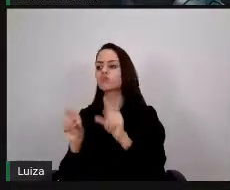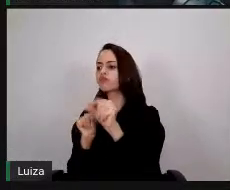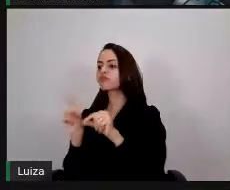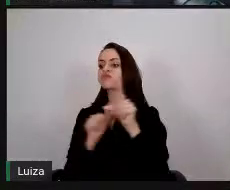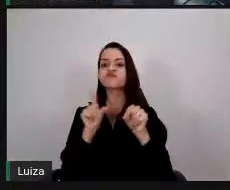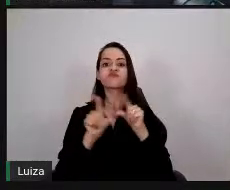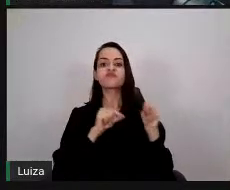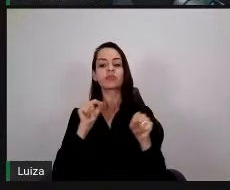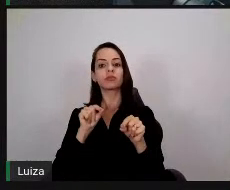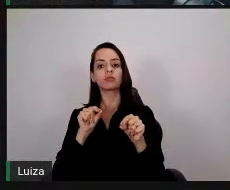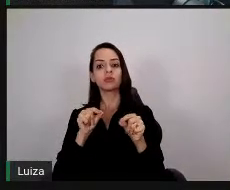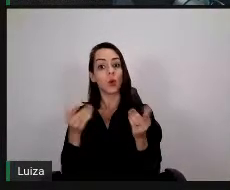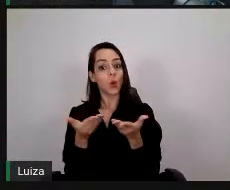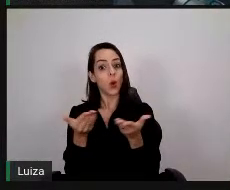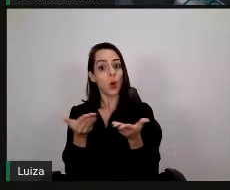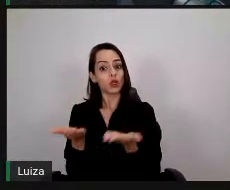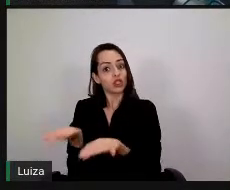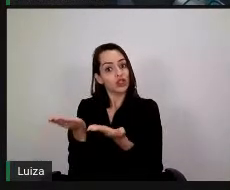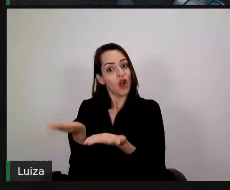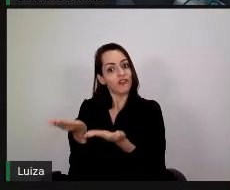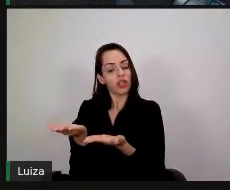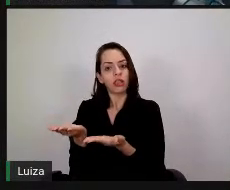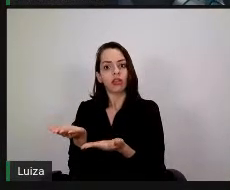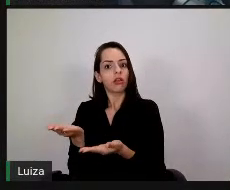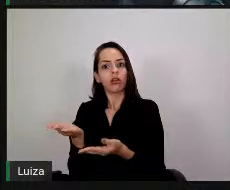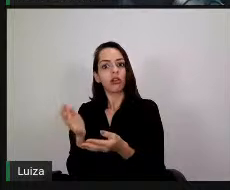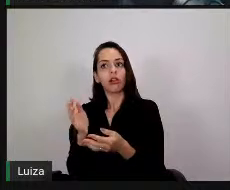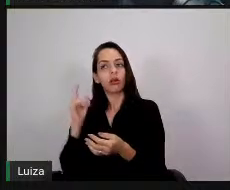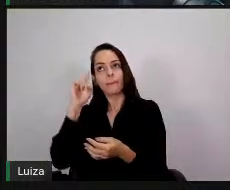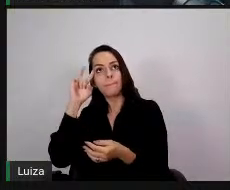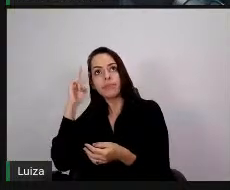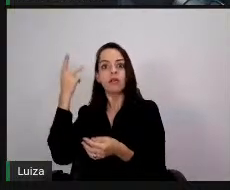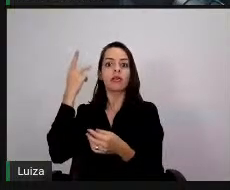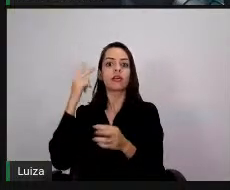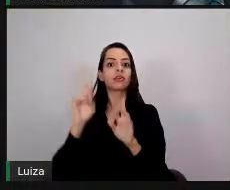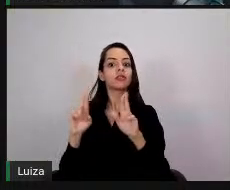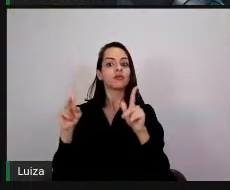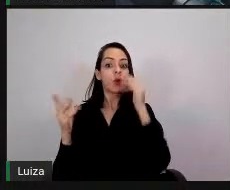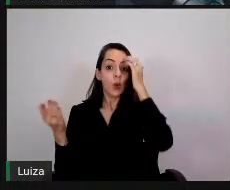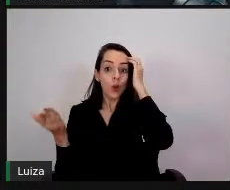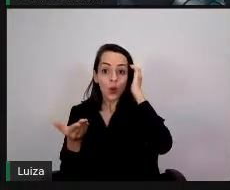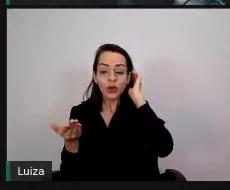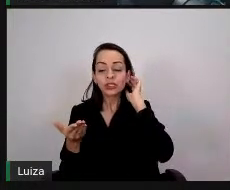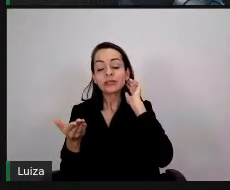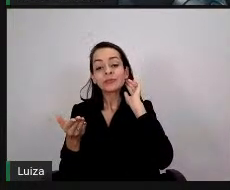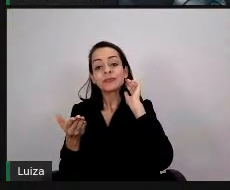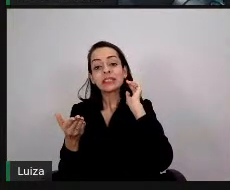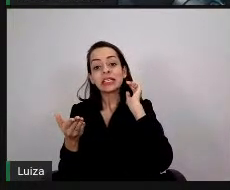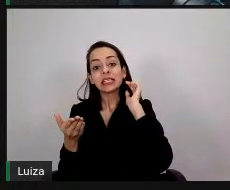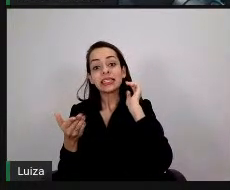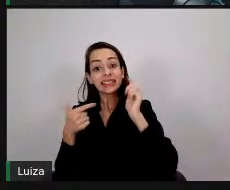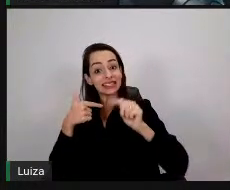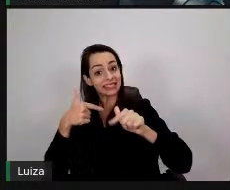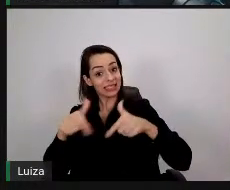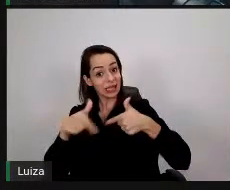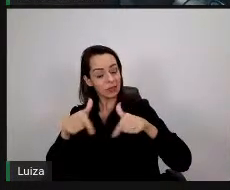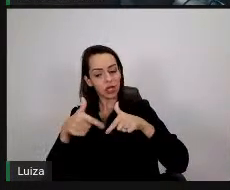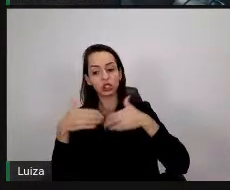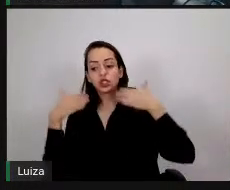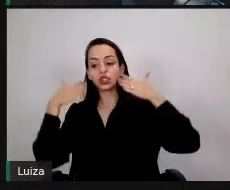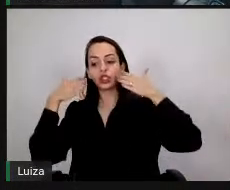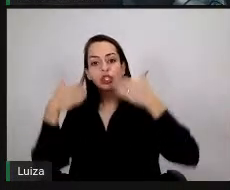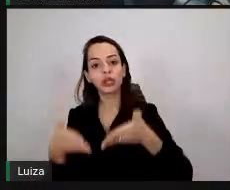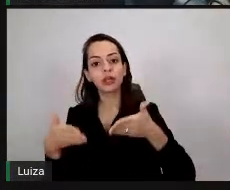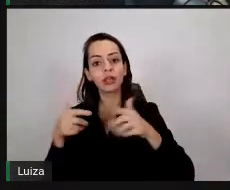geração, ela está chegando no mercado de trabalho e está sofrendo um impacto muito grande